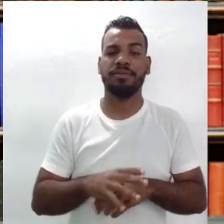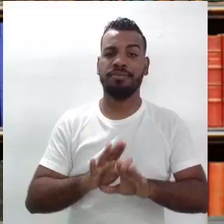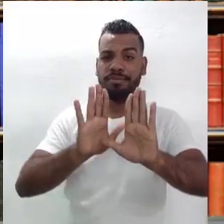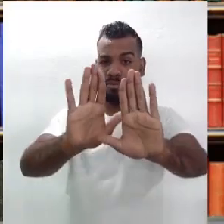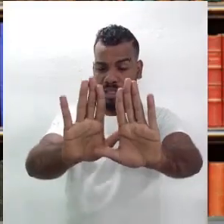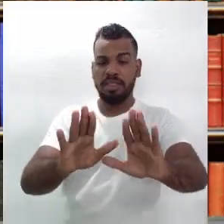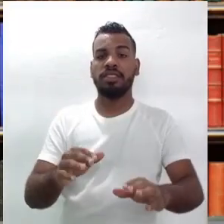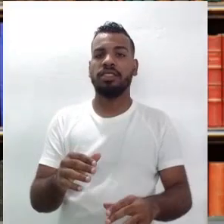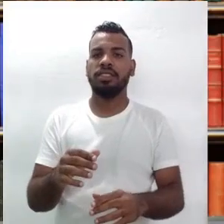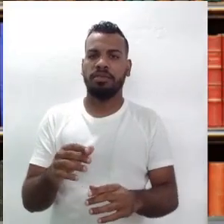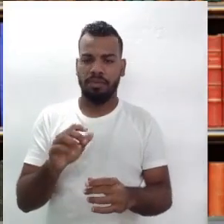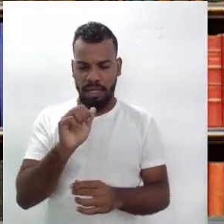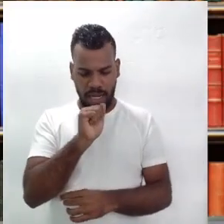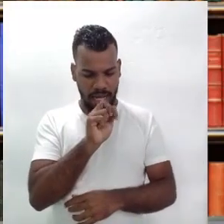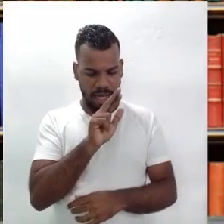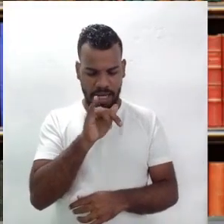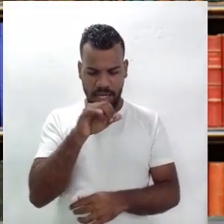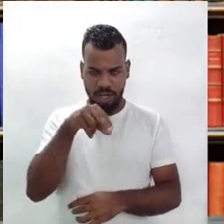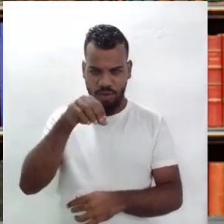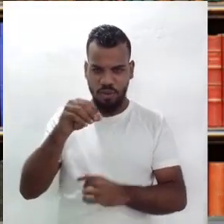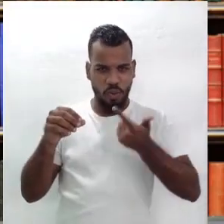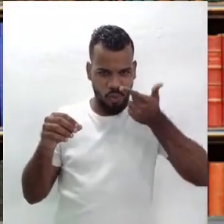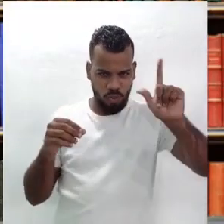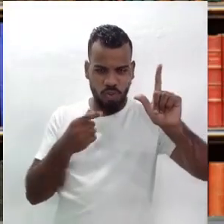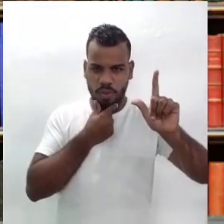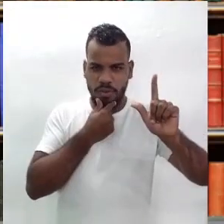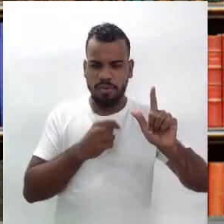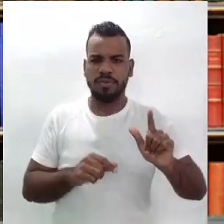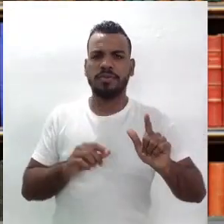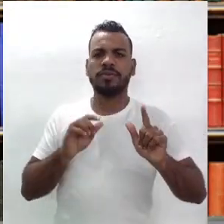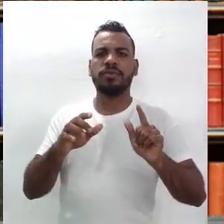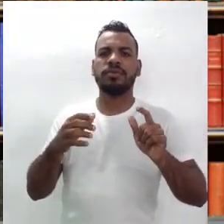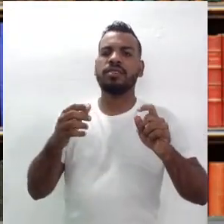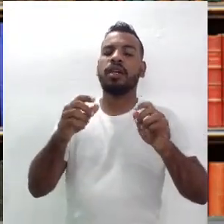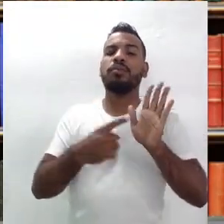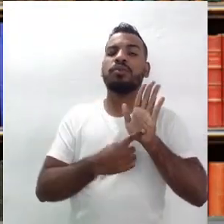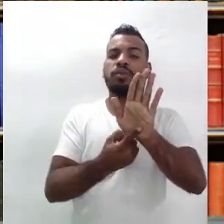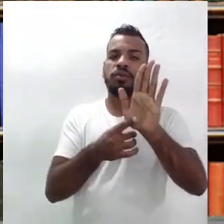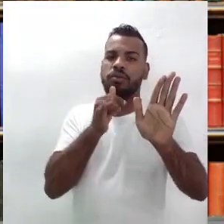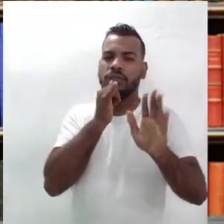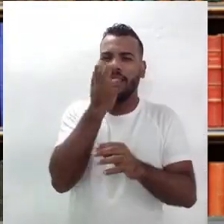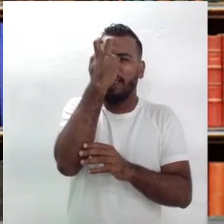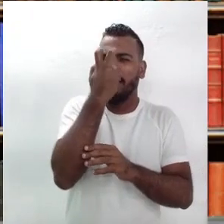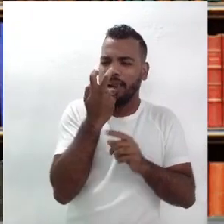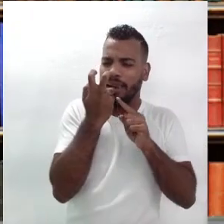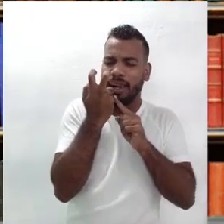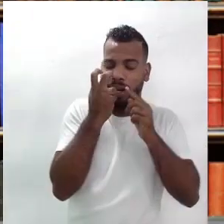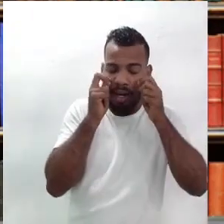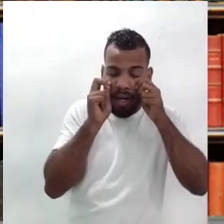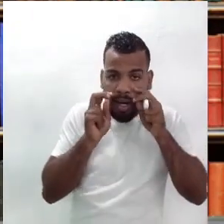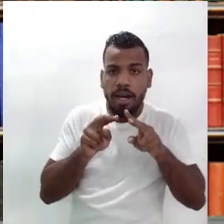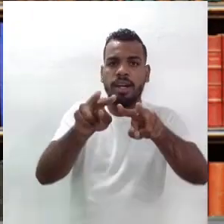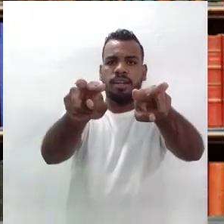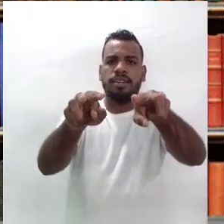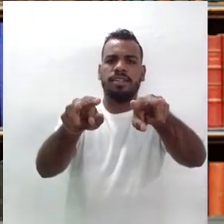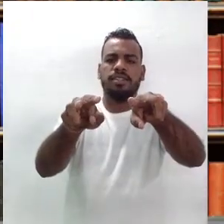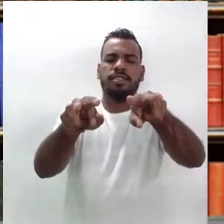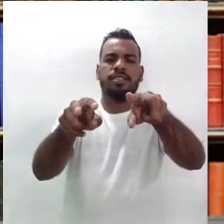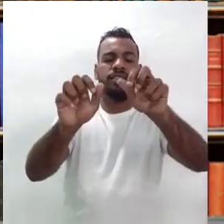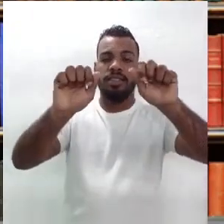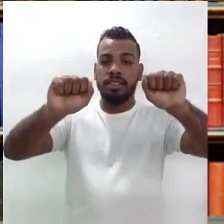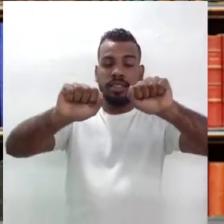tira para a luz essa suposta cegueira de tanto enxergar